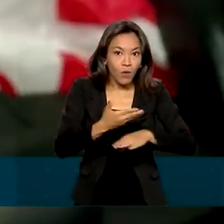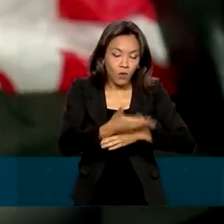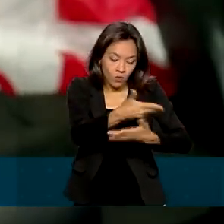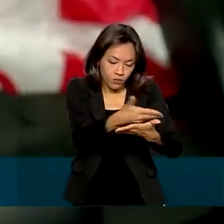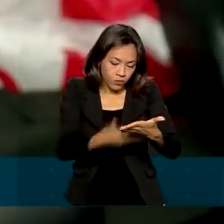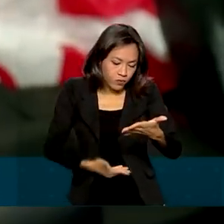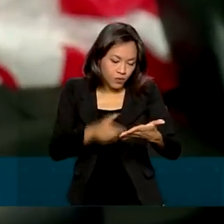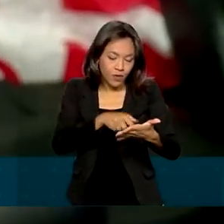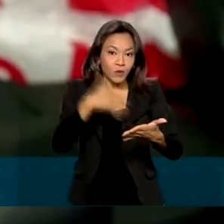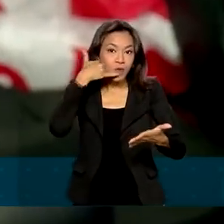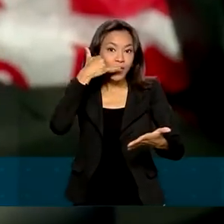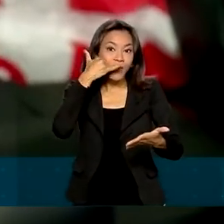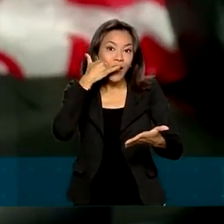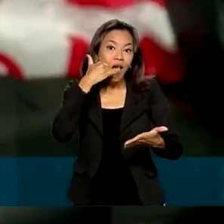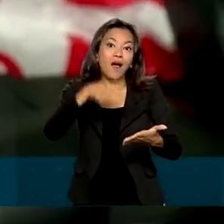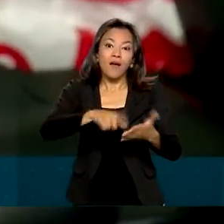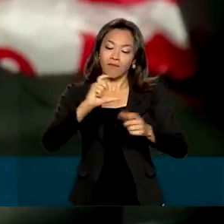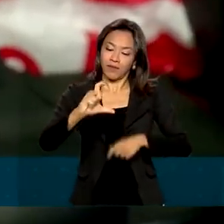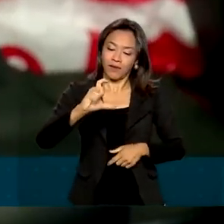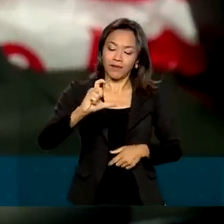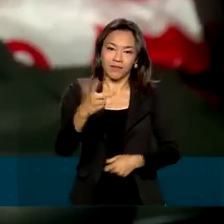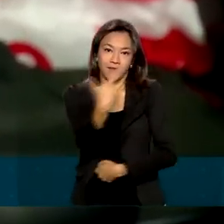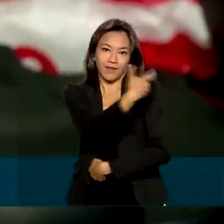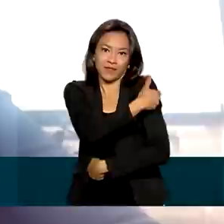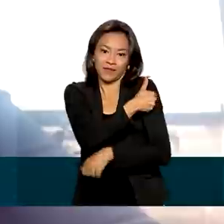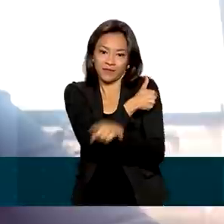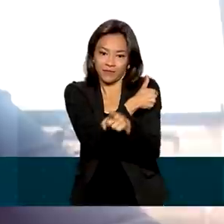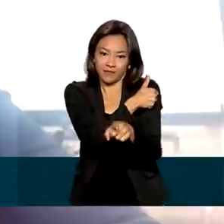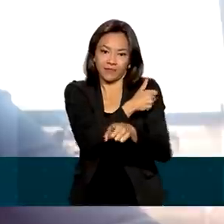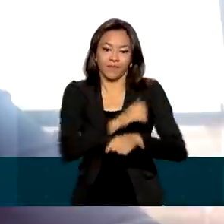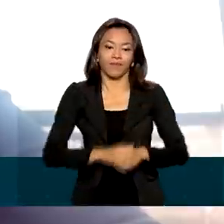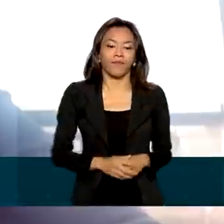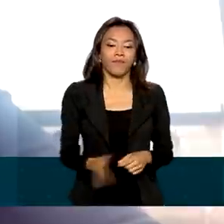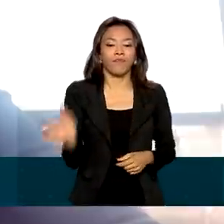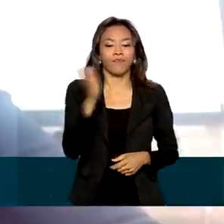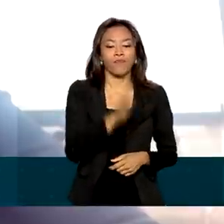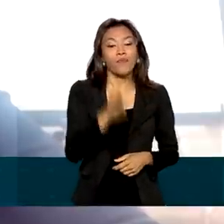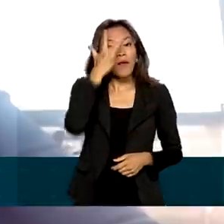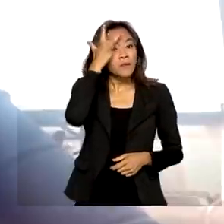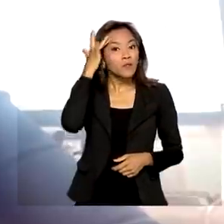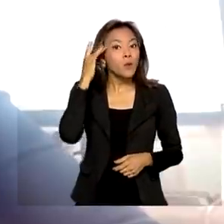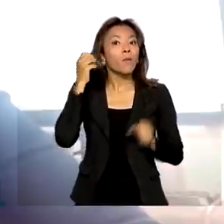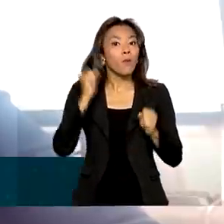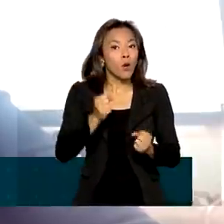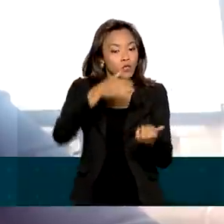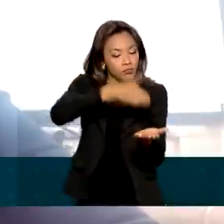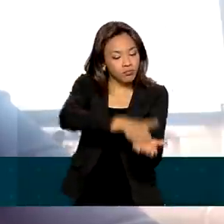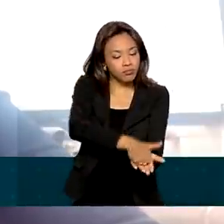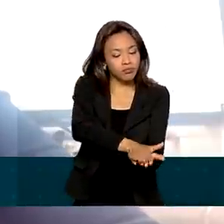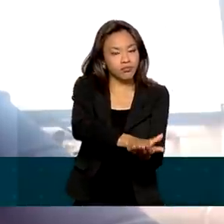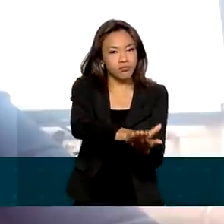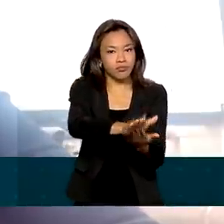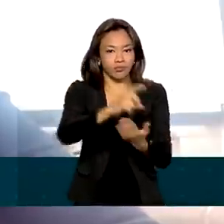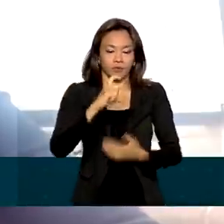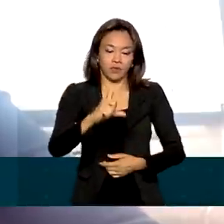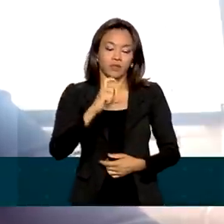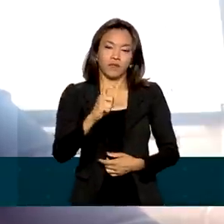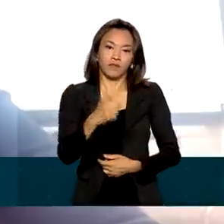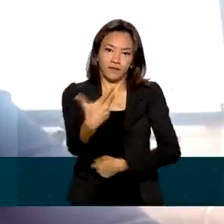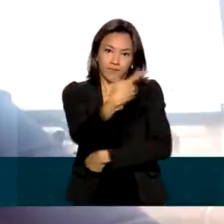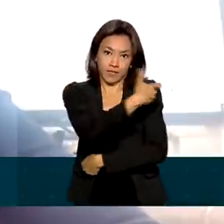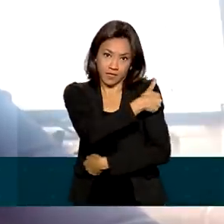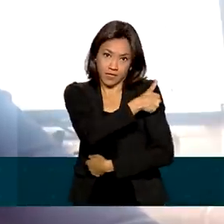tela do celular, por meio do ConnectSUS. O cidadão pode emitir o certificado nacional de vacinação.